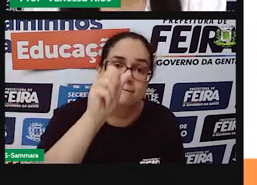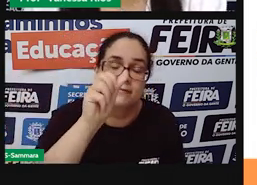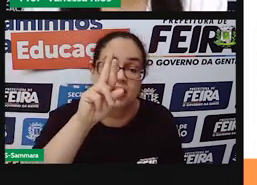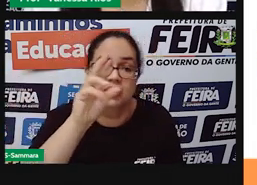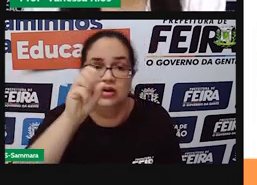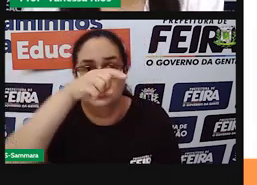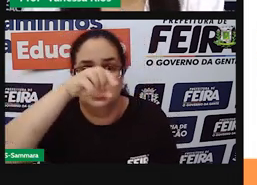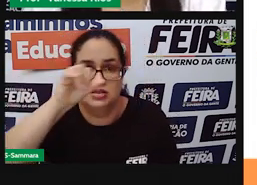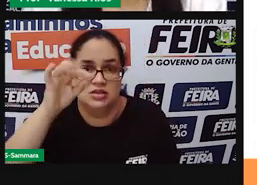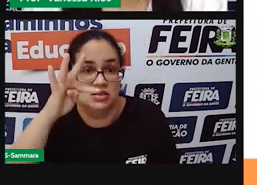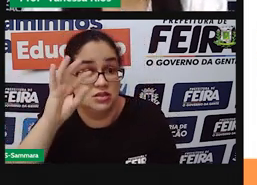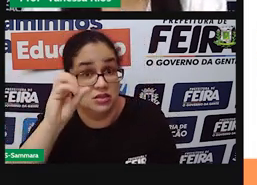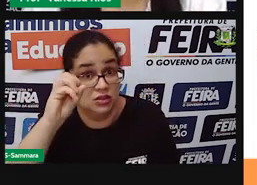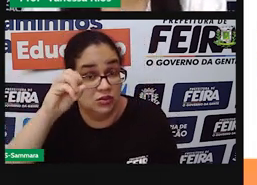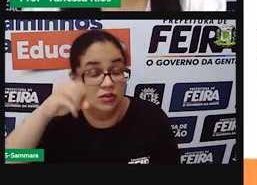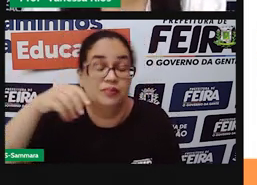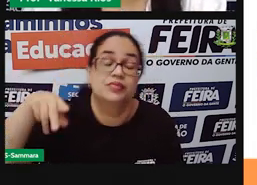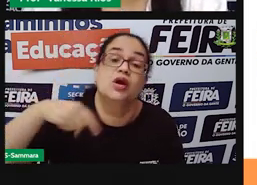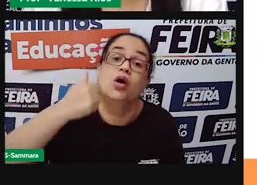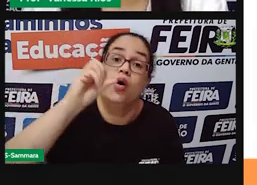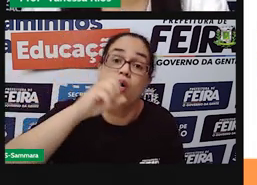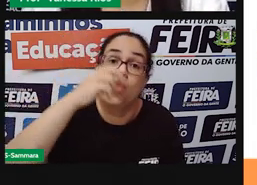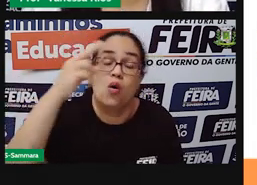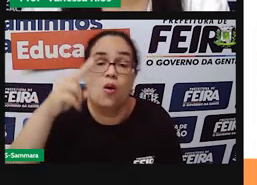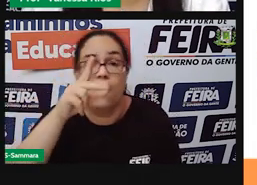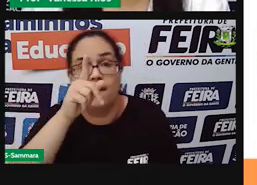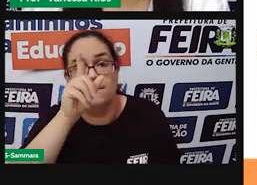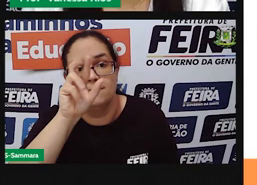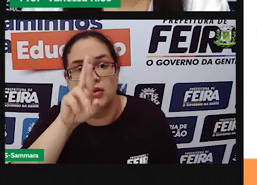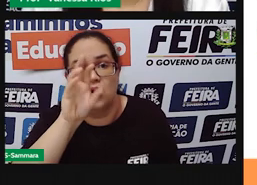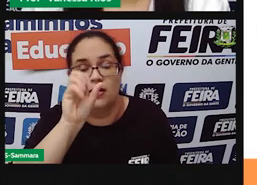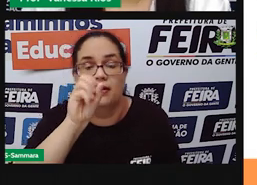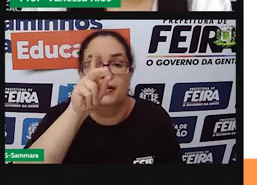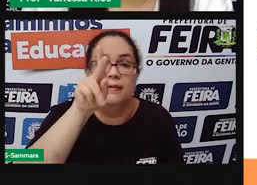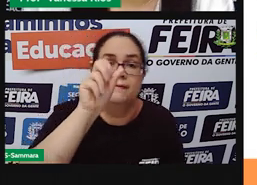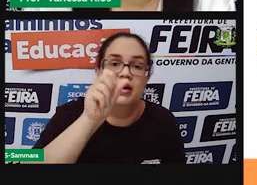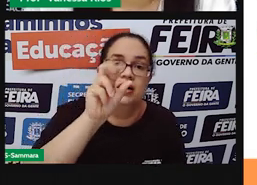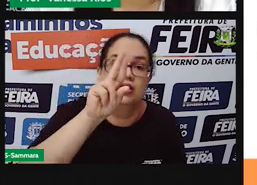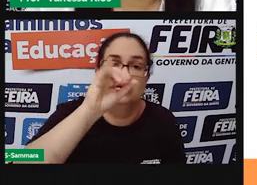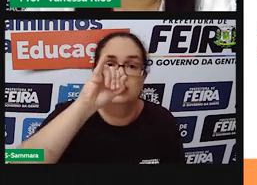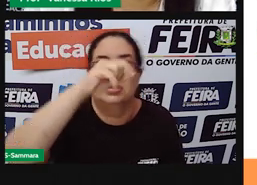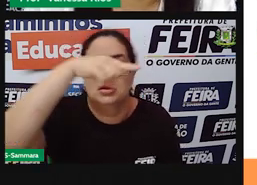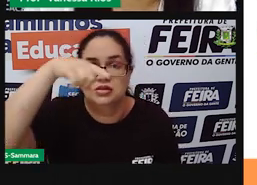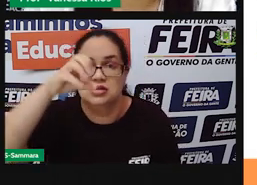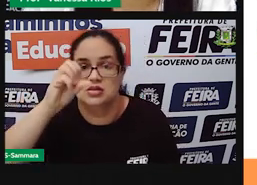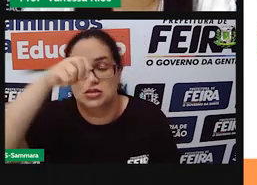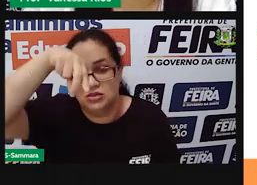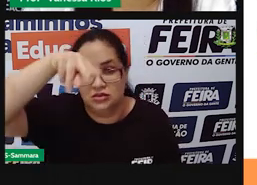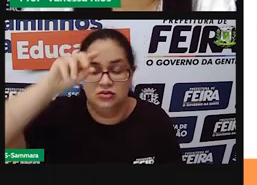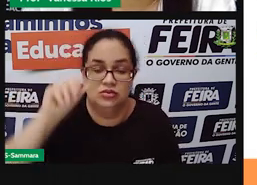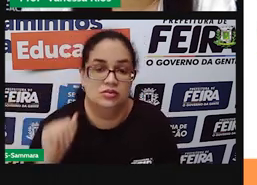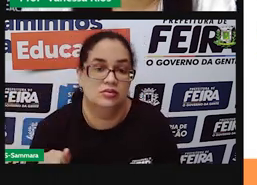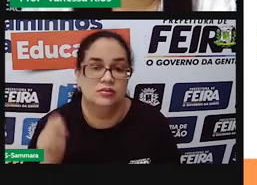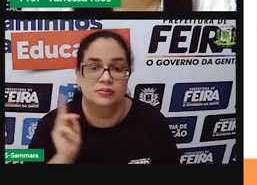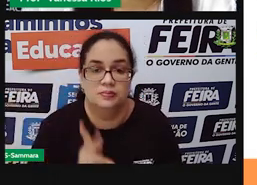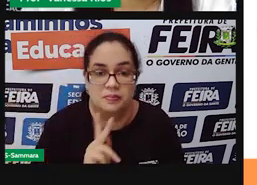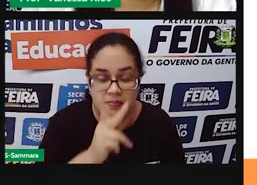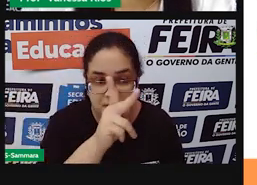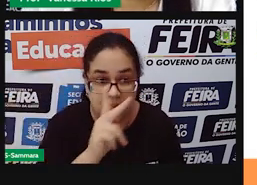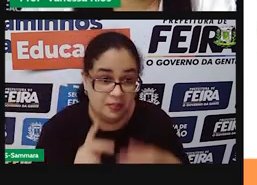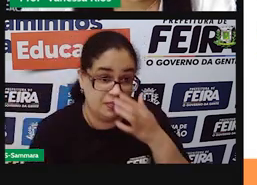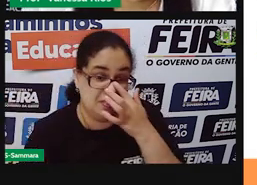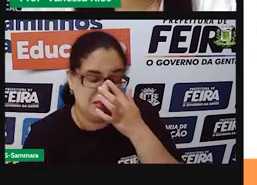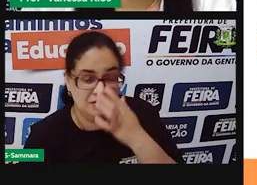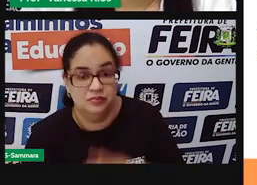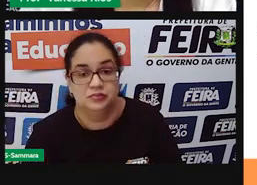a gente não sabe, é uma sílaba só, então não tem nem última, nem penúltima, nem antepenúltima sílaba. A gente chama aí só de